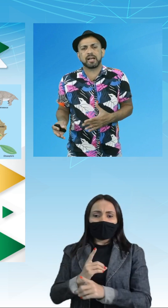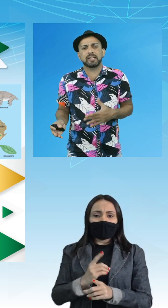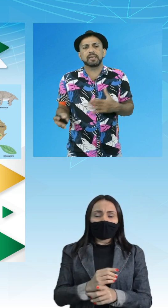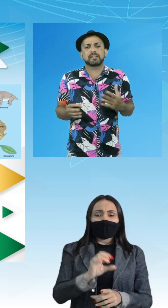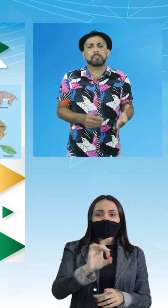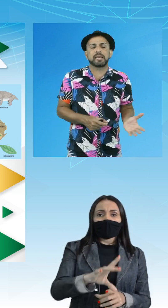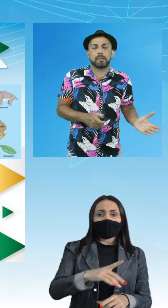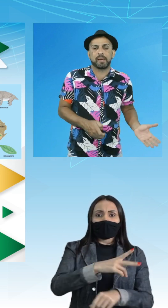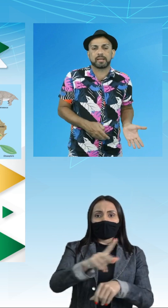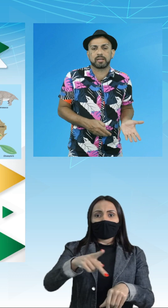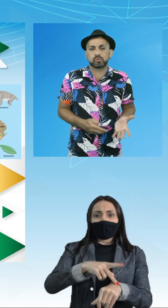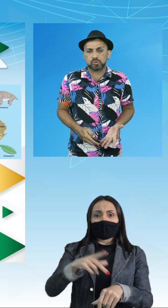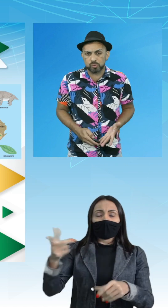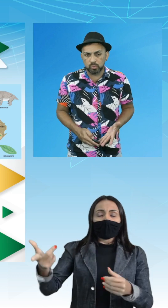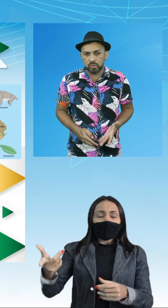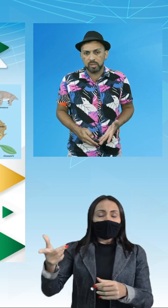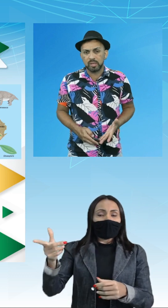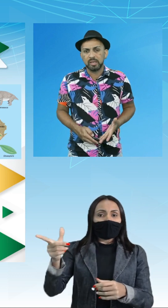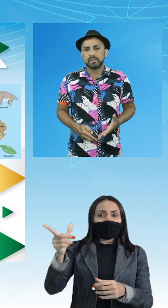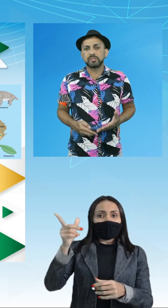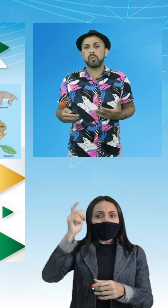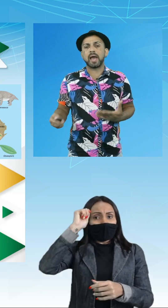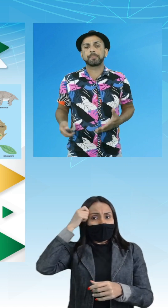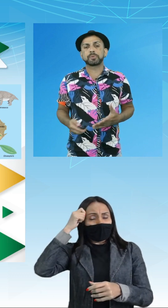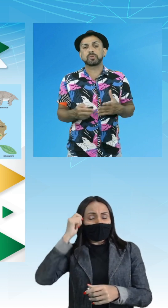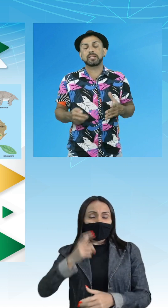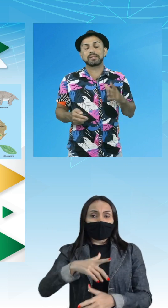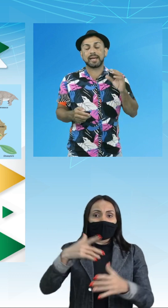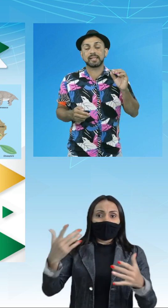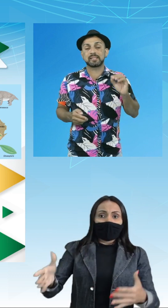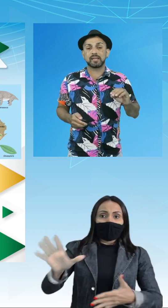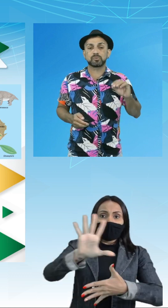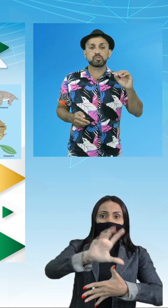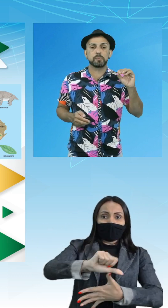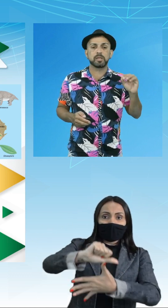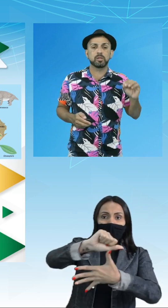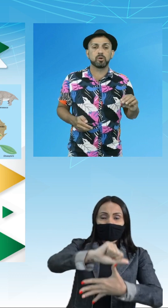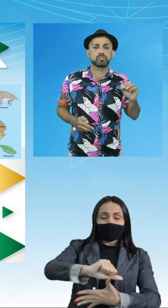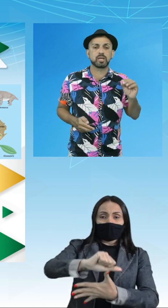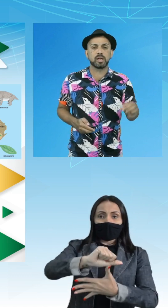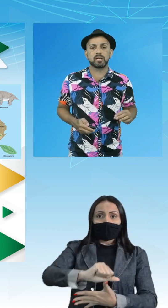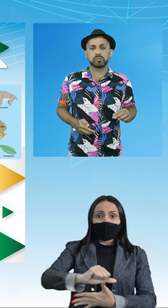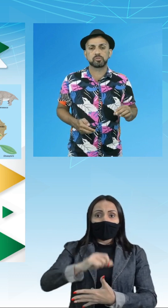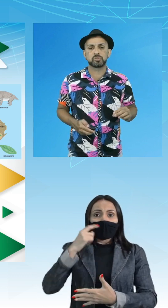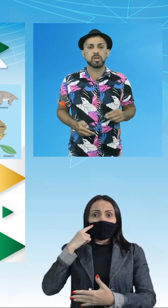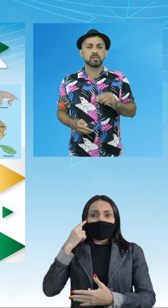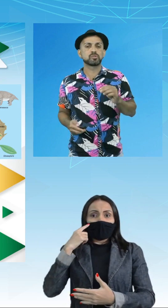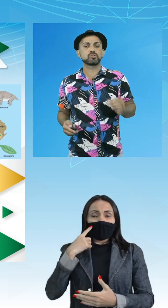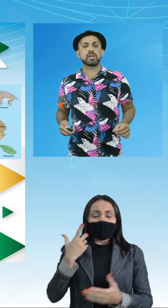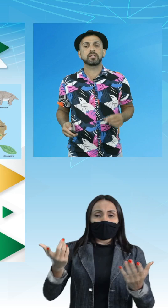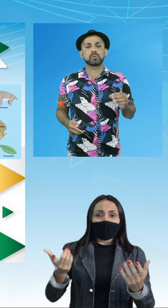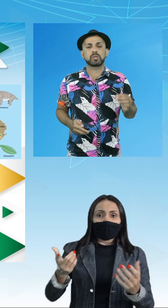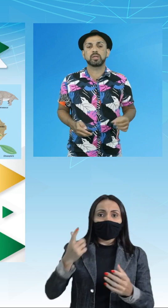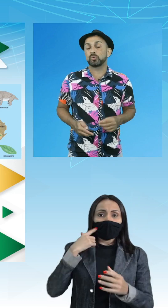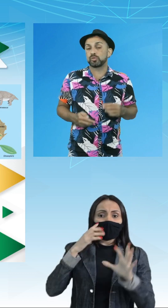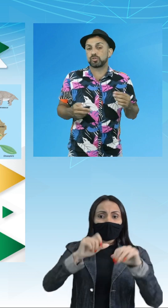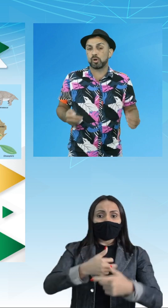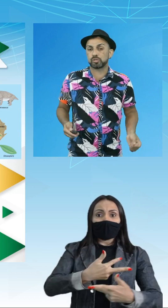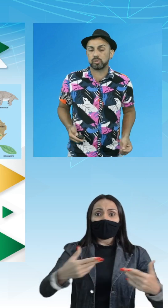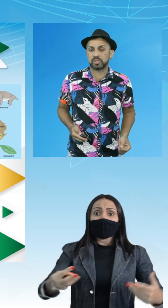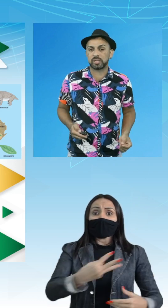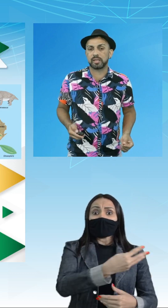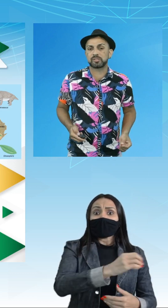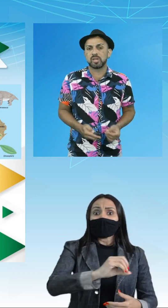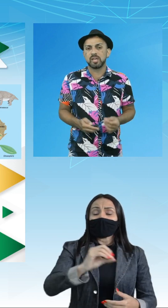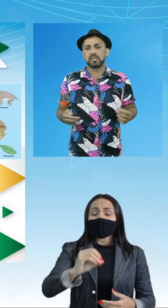África e também na América do Sul, de um réptil de 300 milhões de anos, sugerindo que os